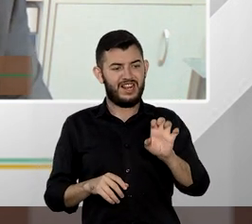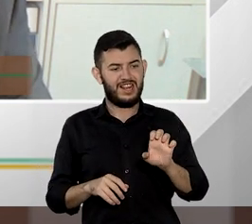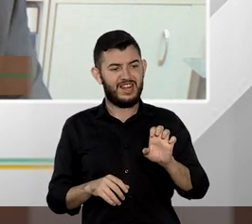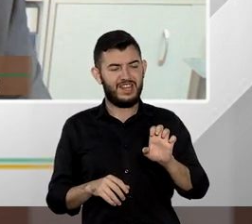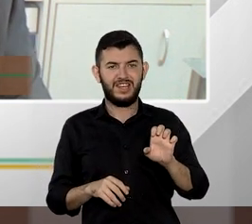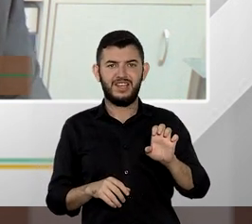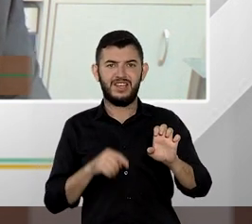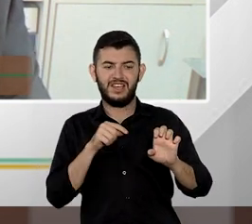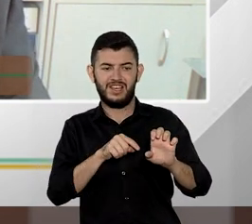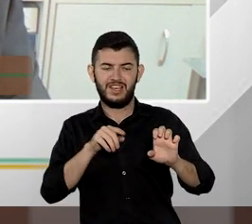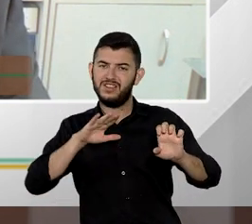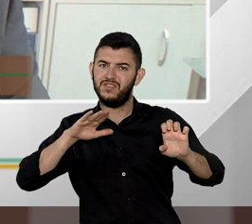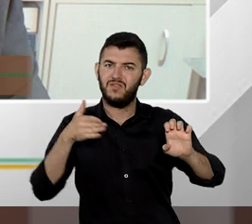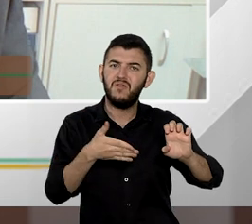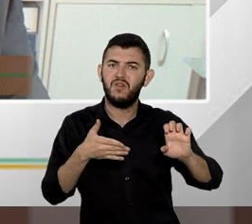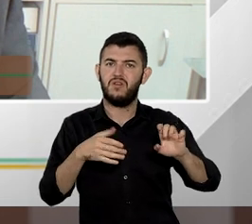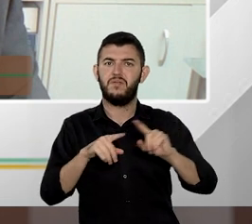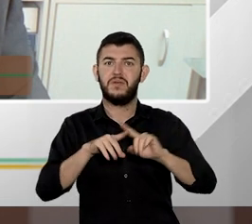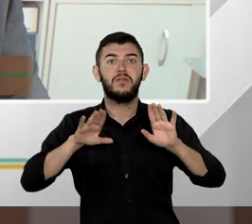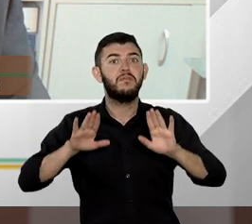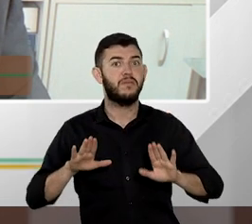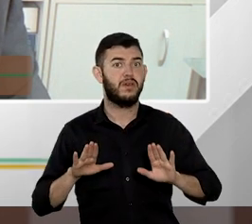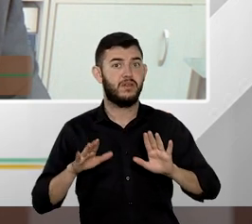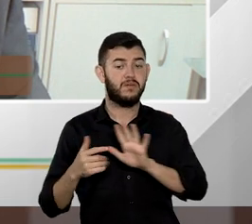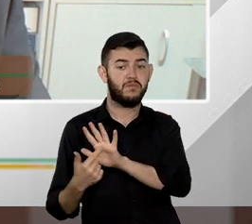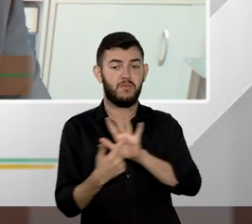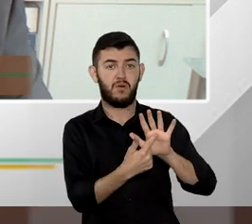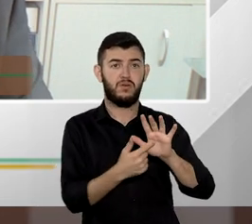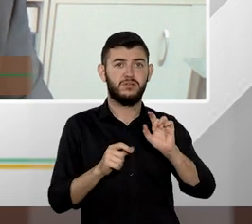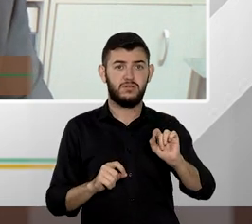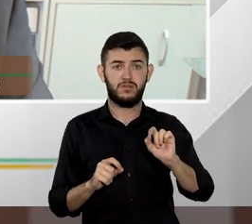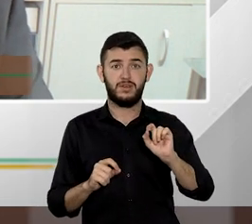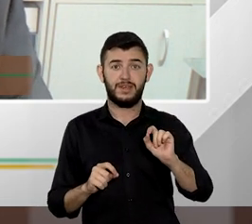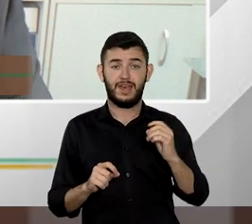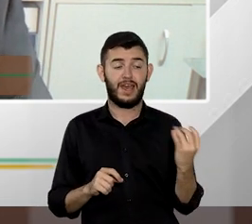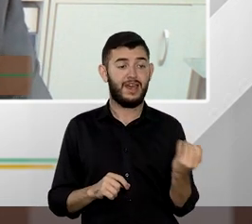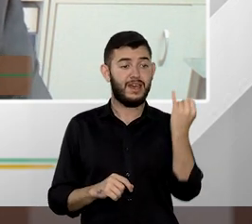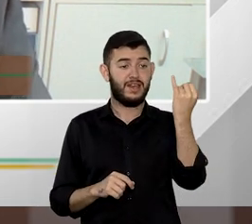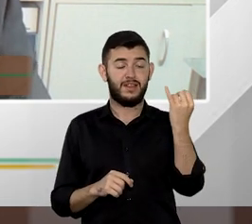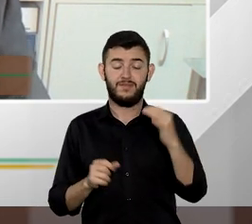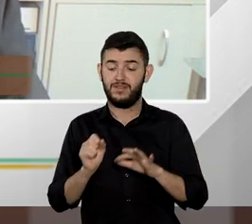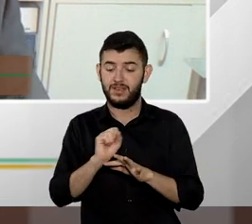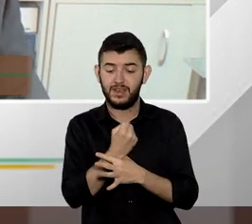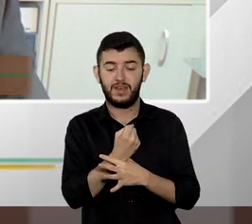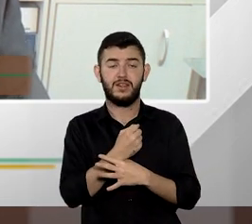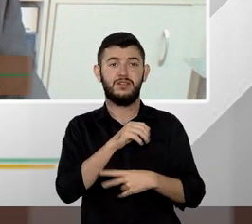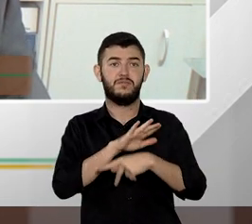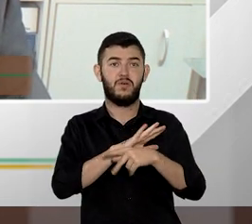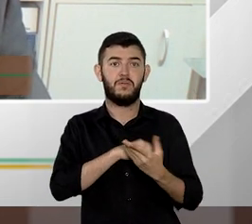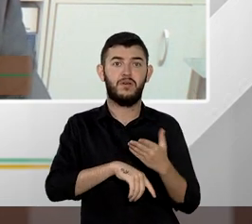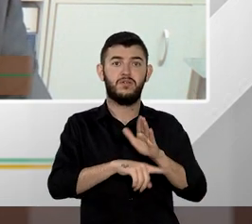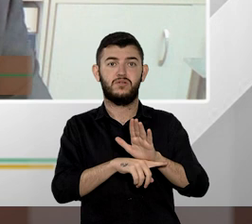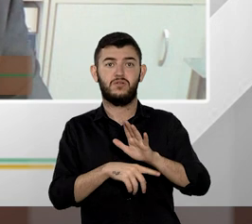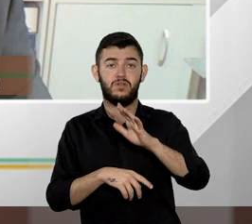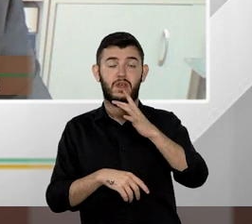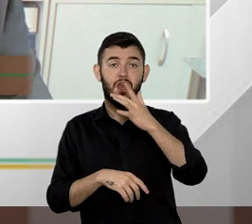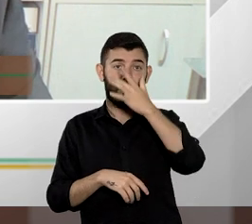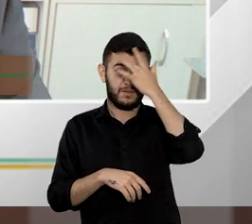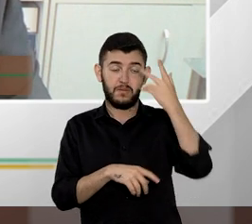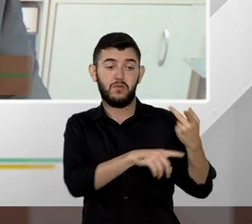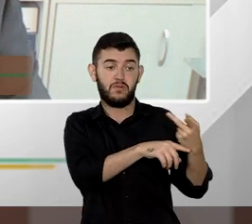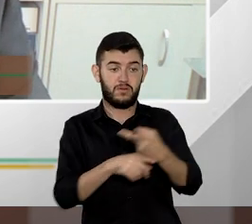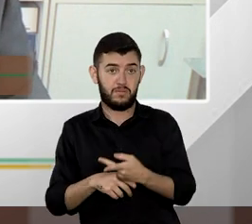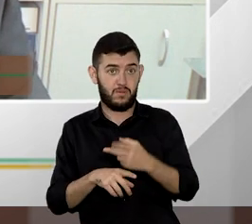presunção de relevância na verdade é uma garantia dos juridicionados. Quando o